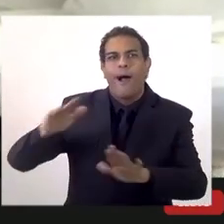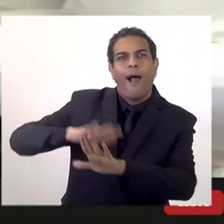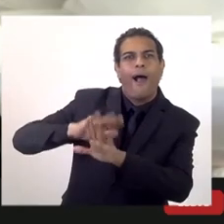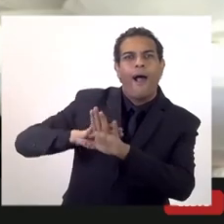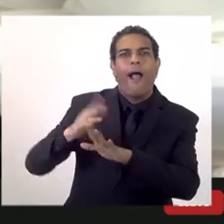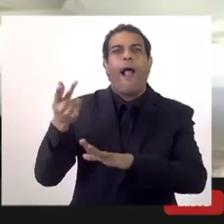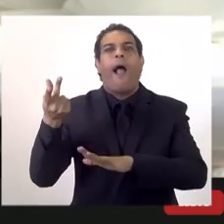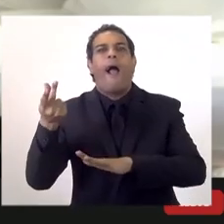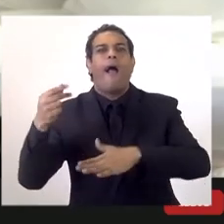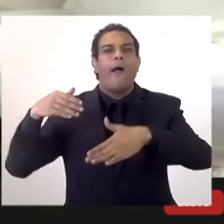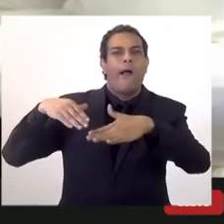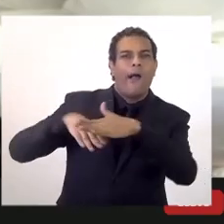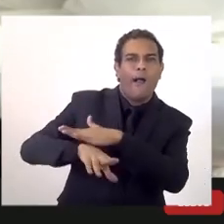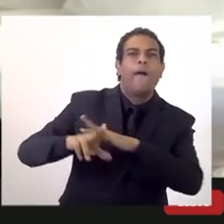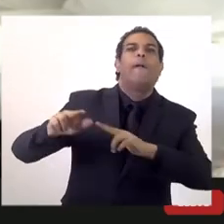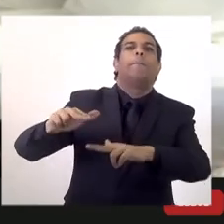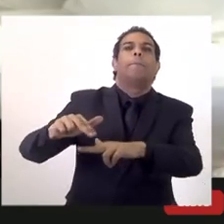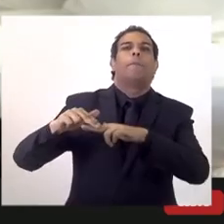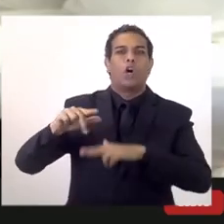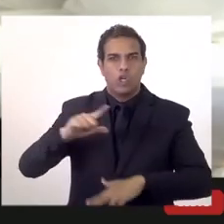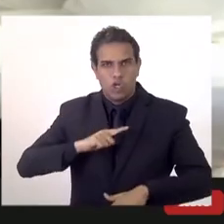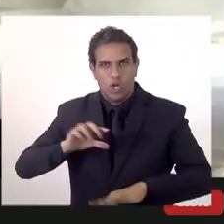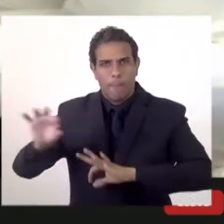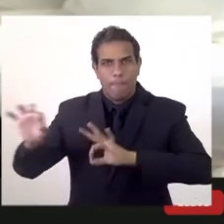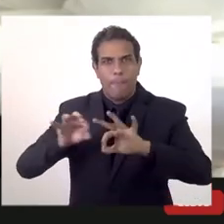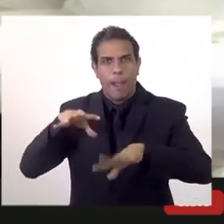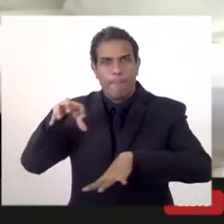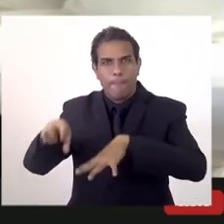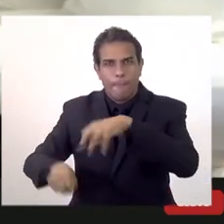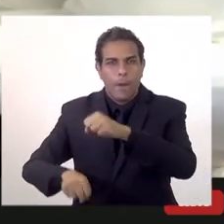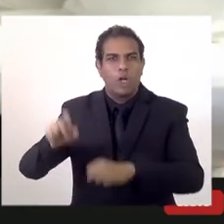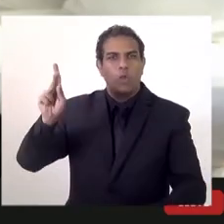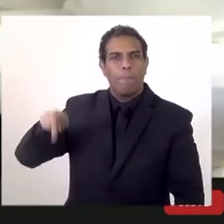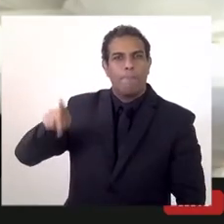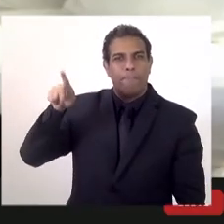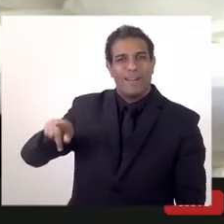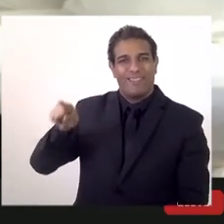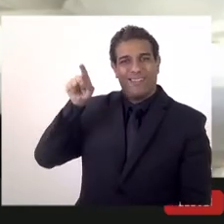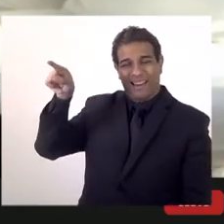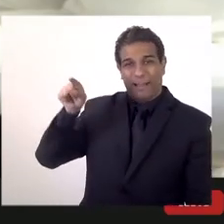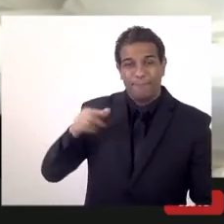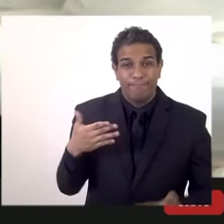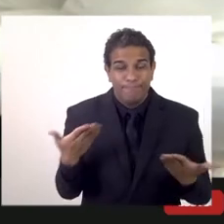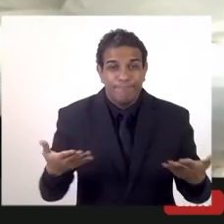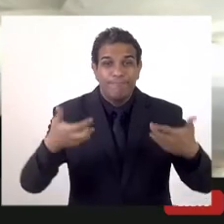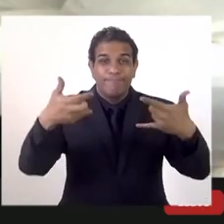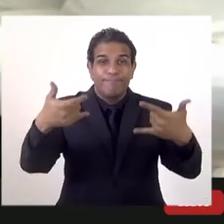colocado através desse fundo é importante